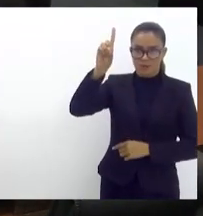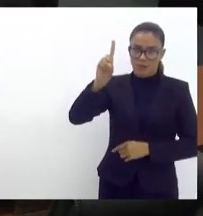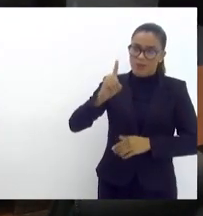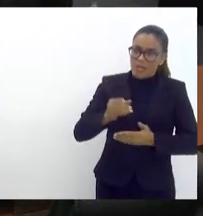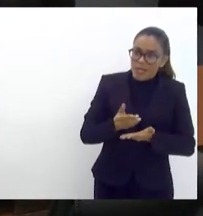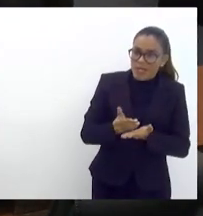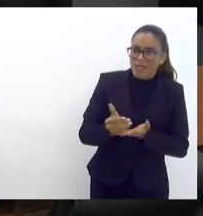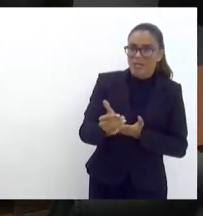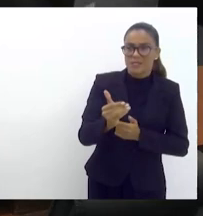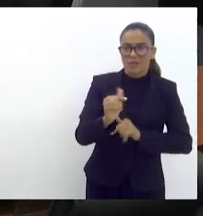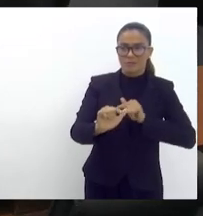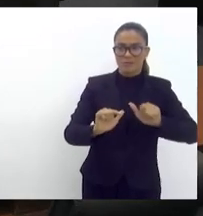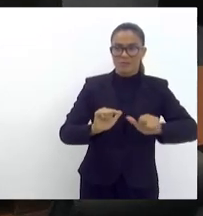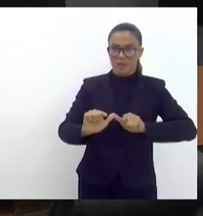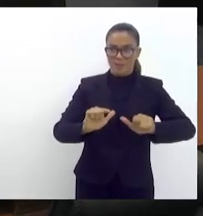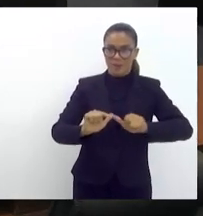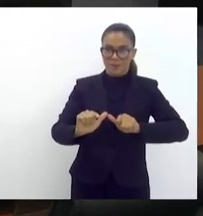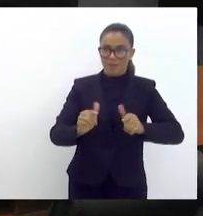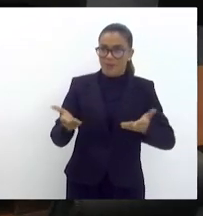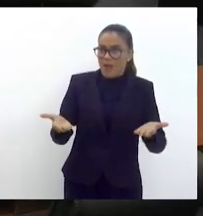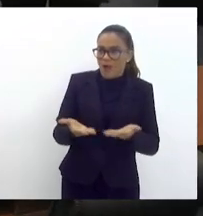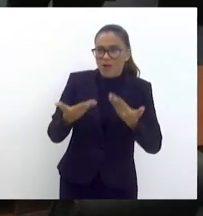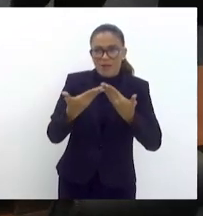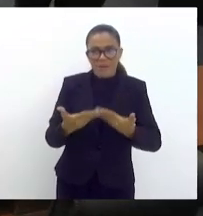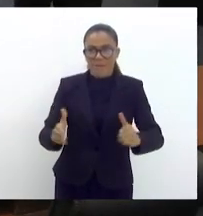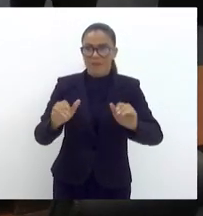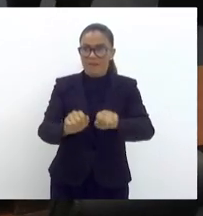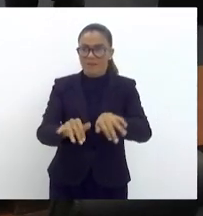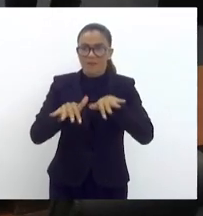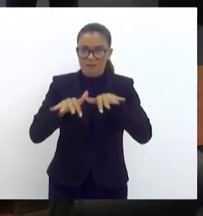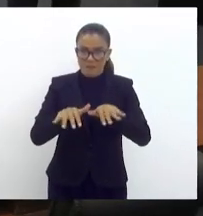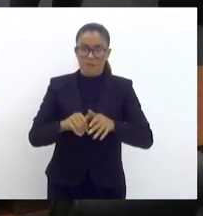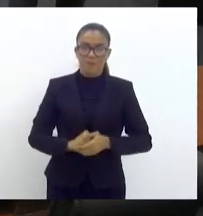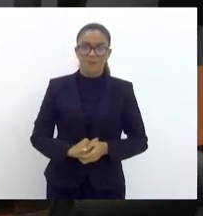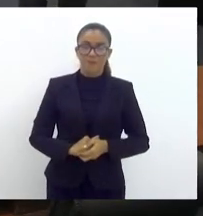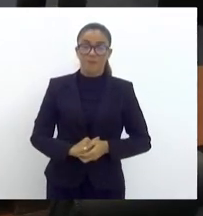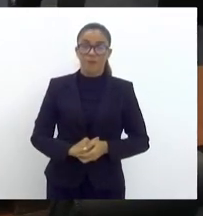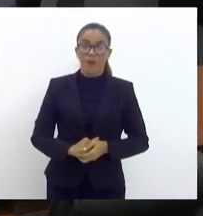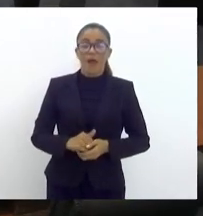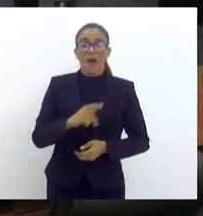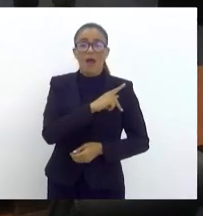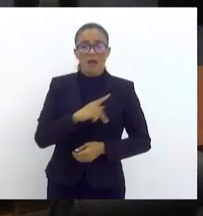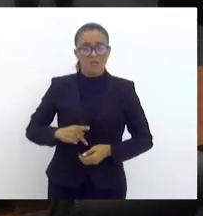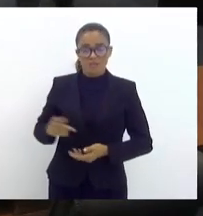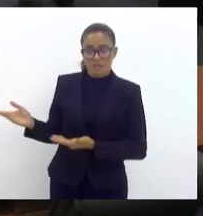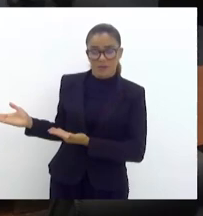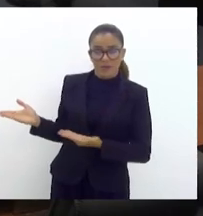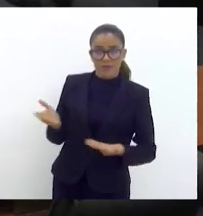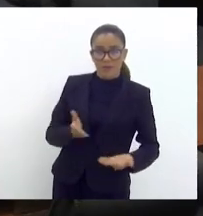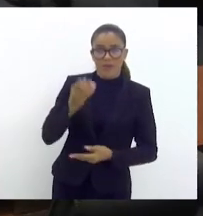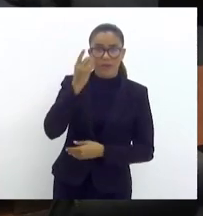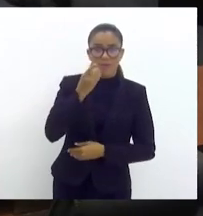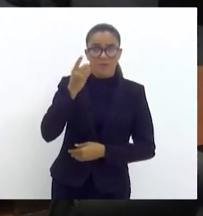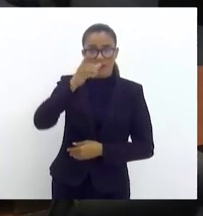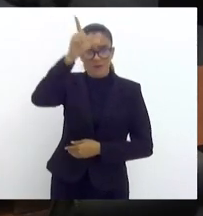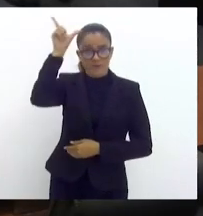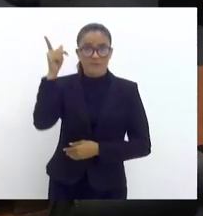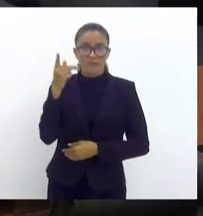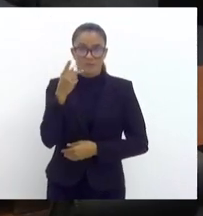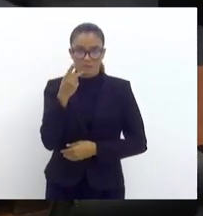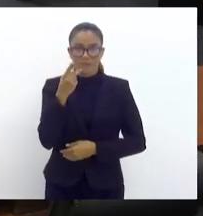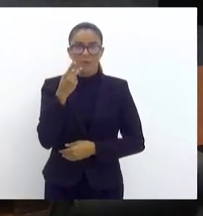iniciamos os nossos trabalhos. Está aberta a sessão. A presidência convida o deputado Luiz Paulo